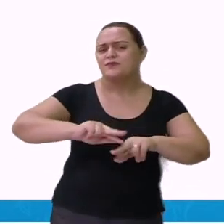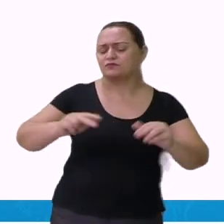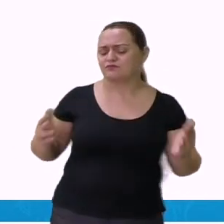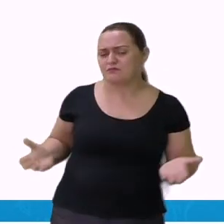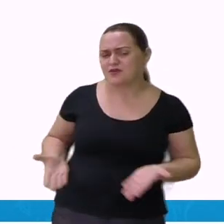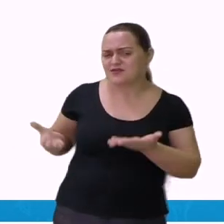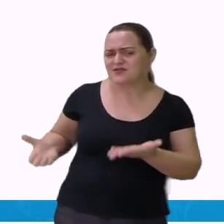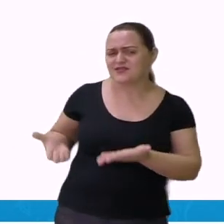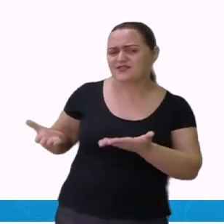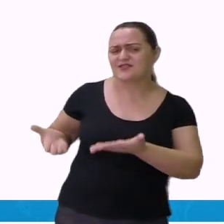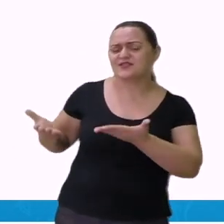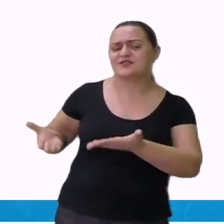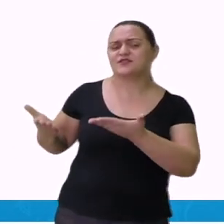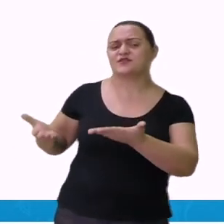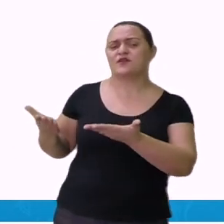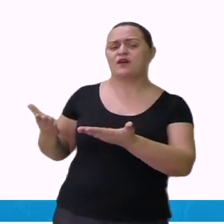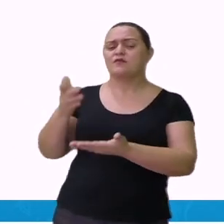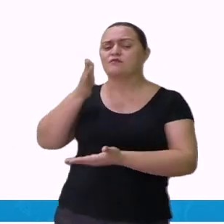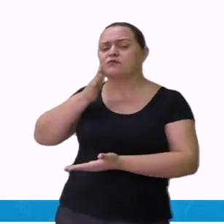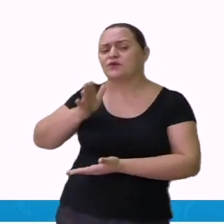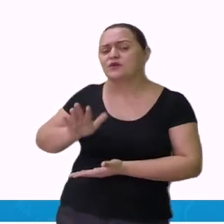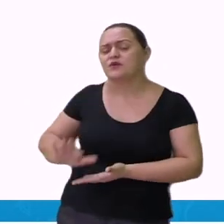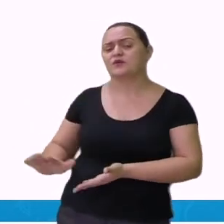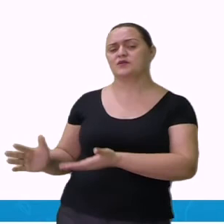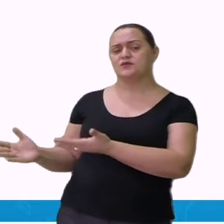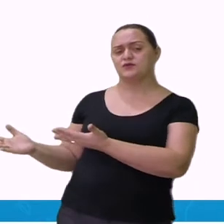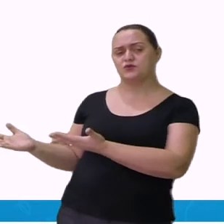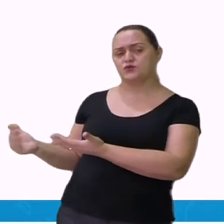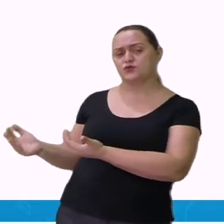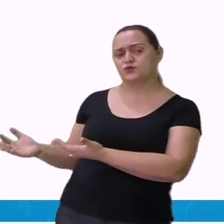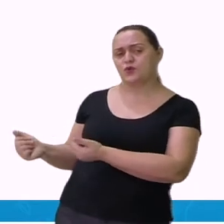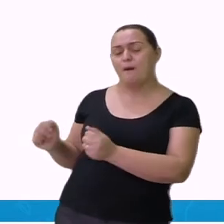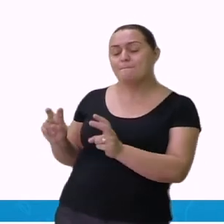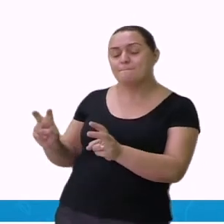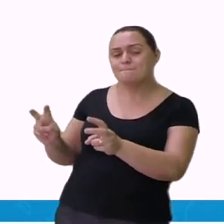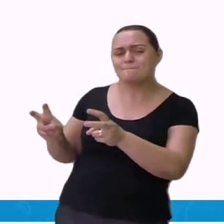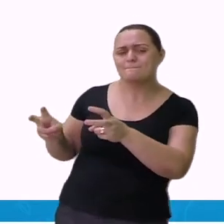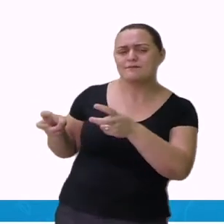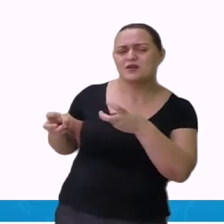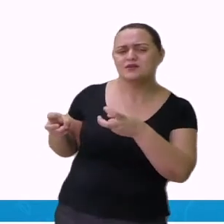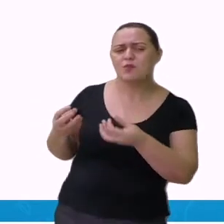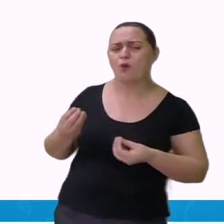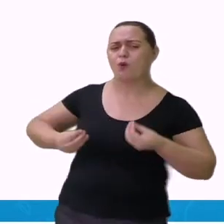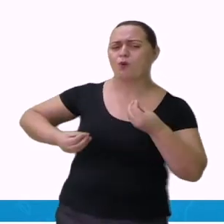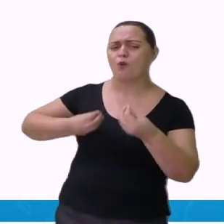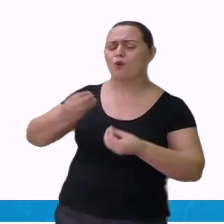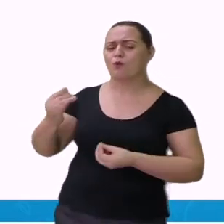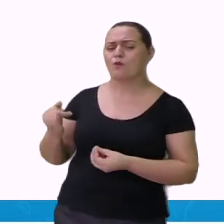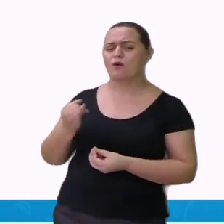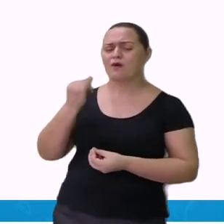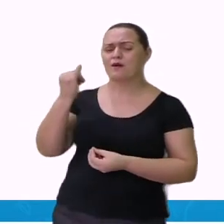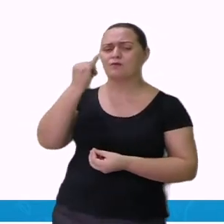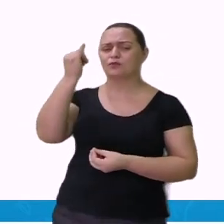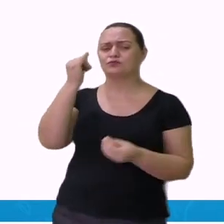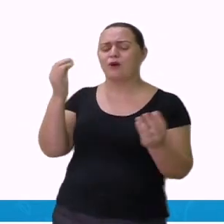e jovens a perceberem a riqueza dessa habilidade. O AS